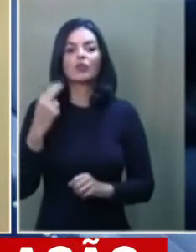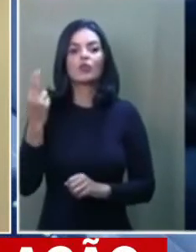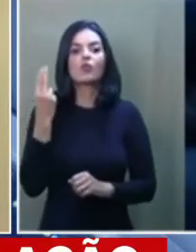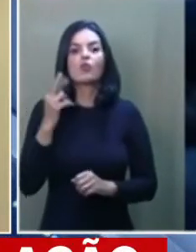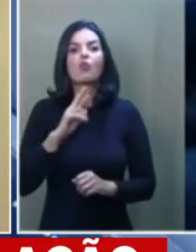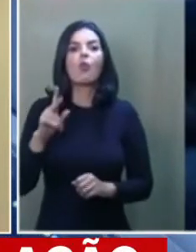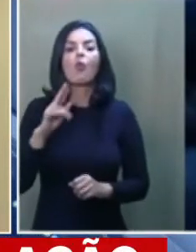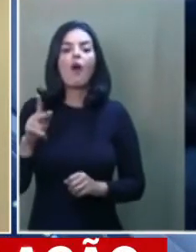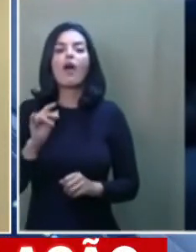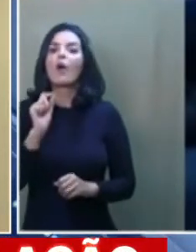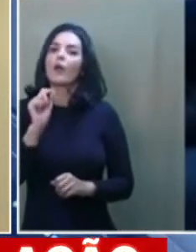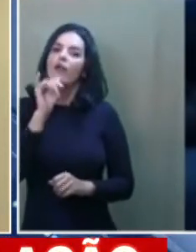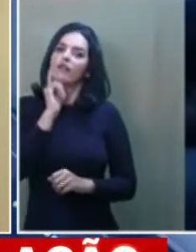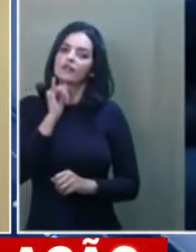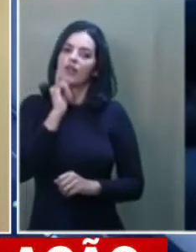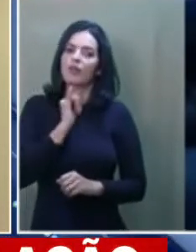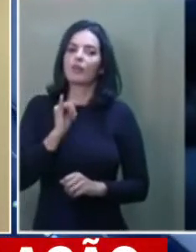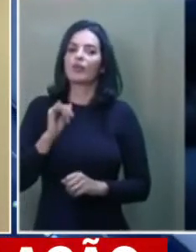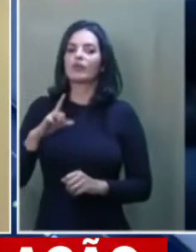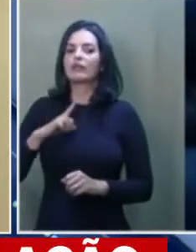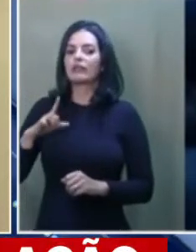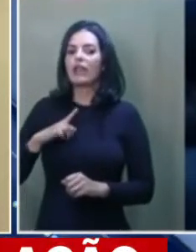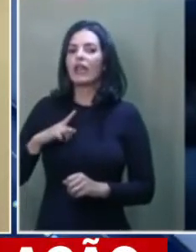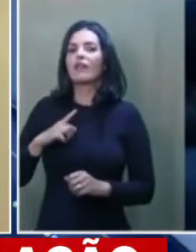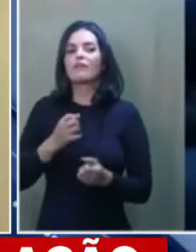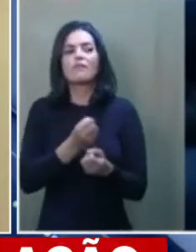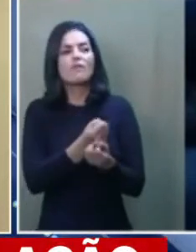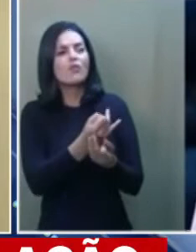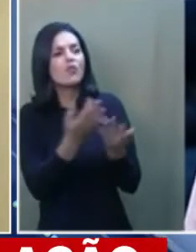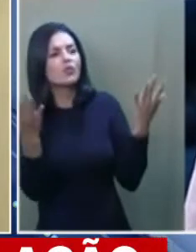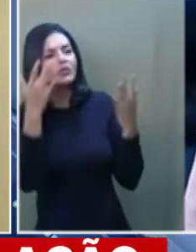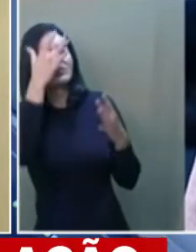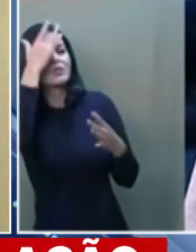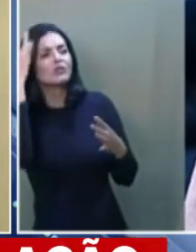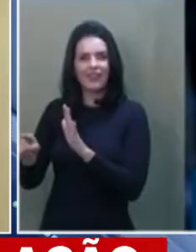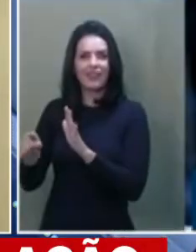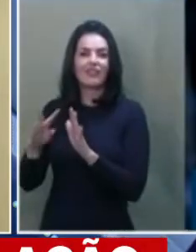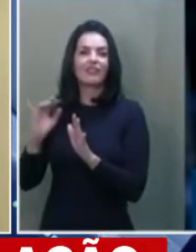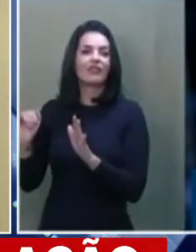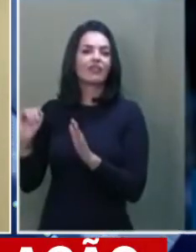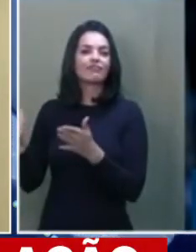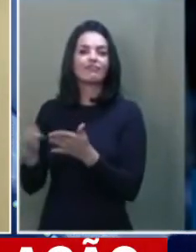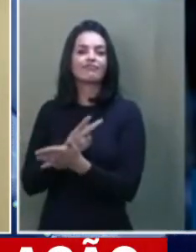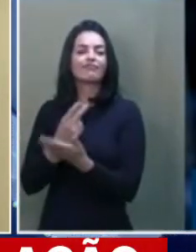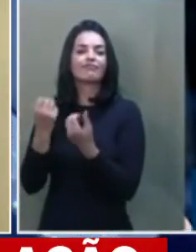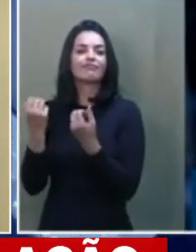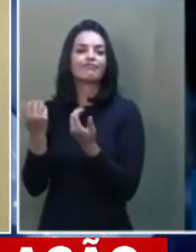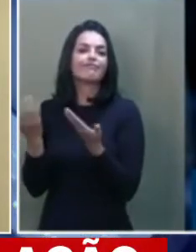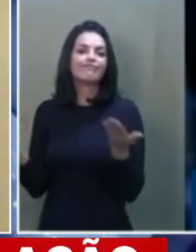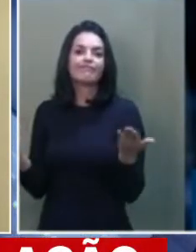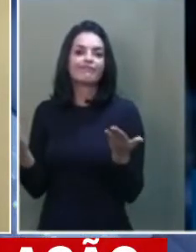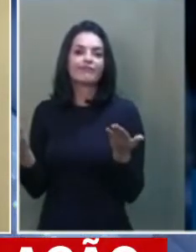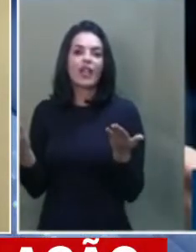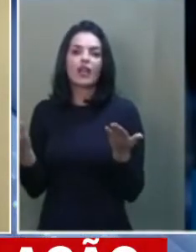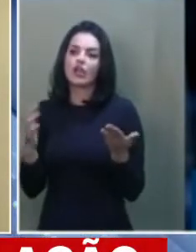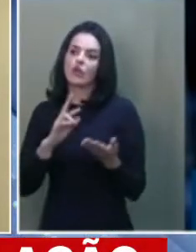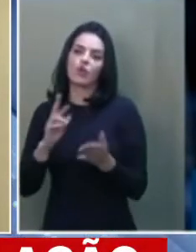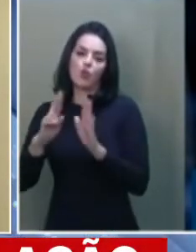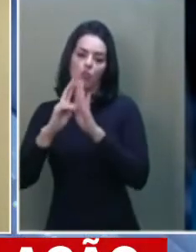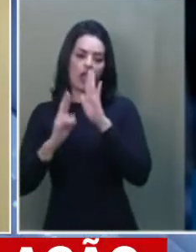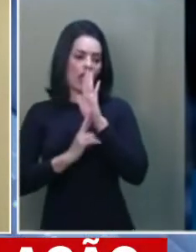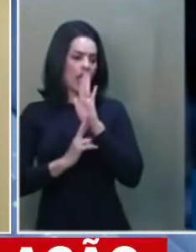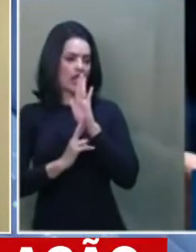Senado da República aceitaria fazer uma PEC de